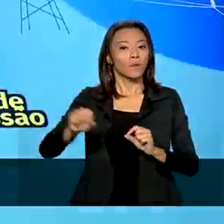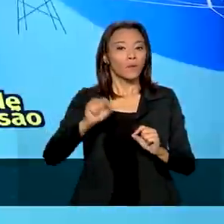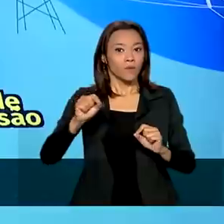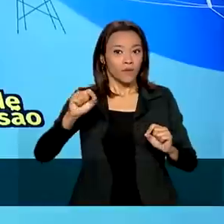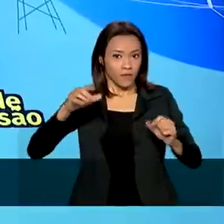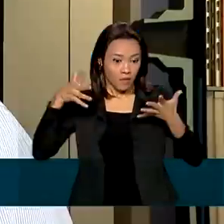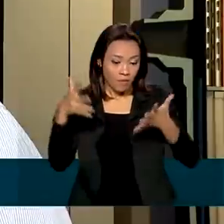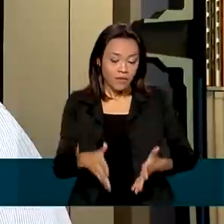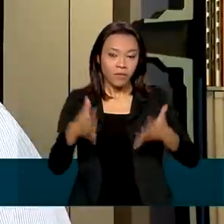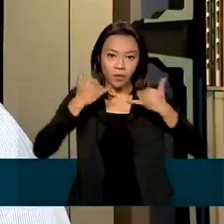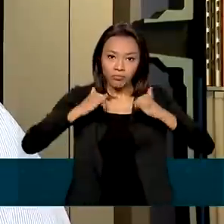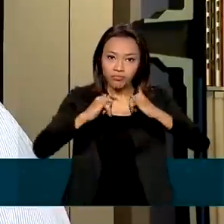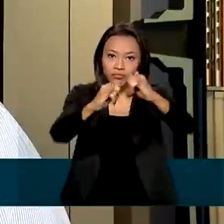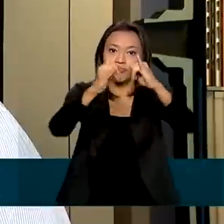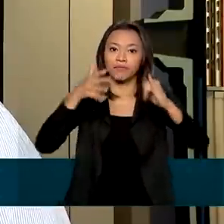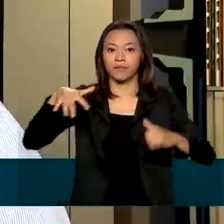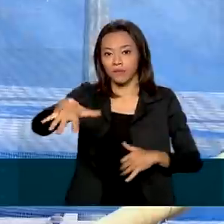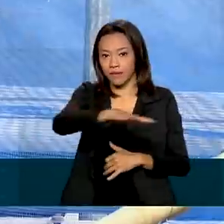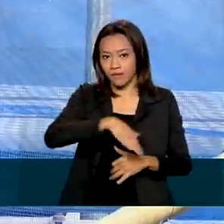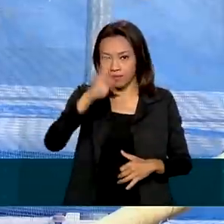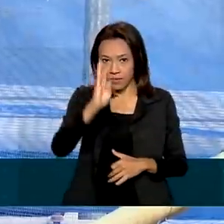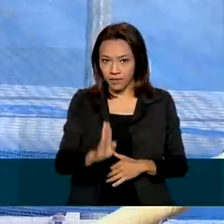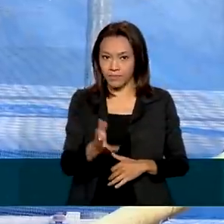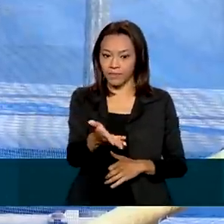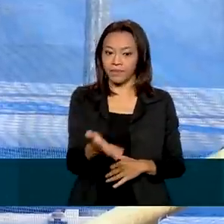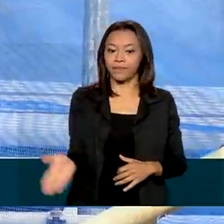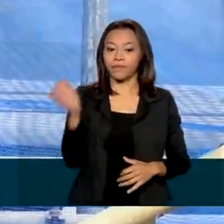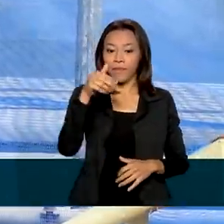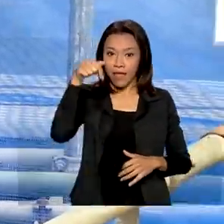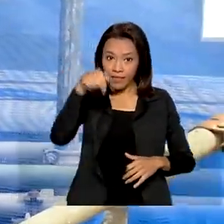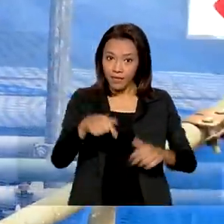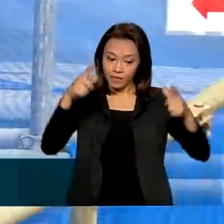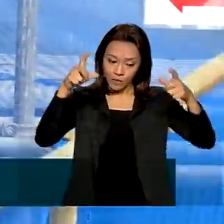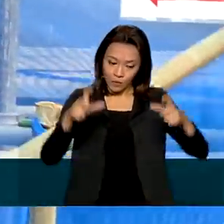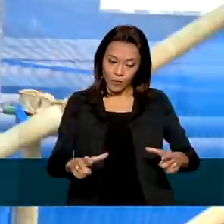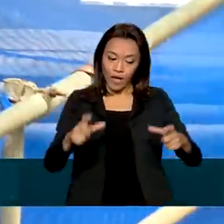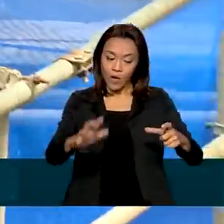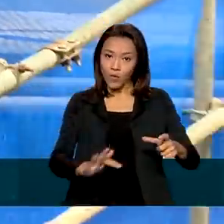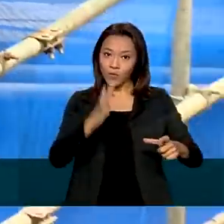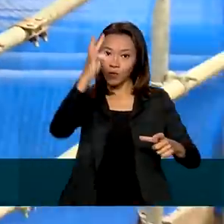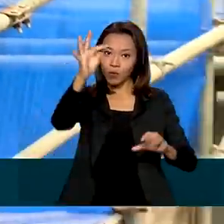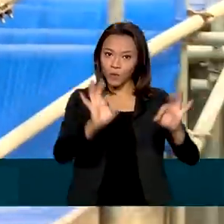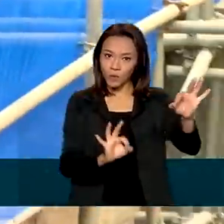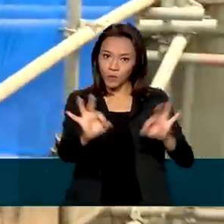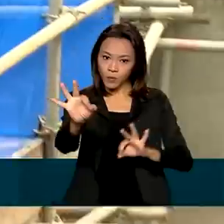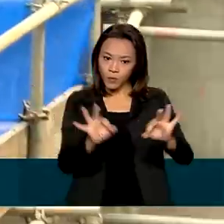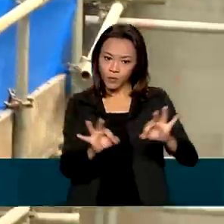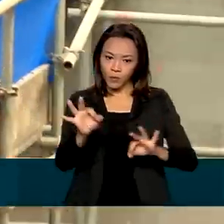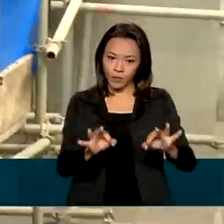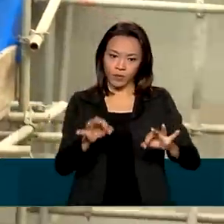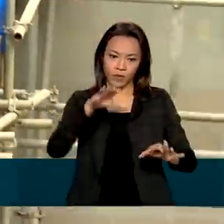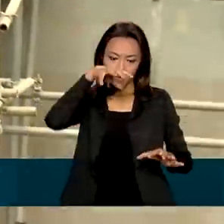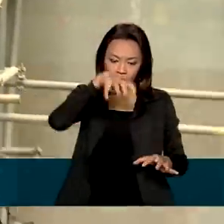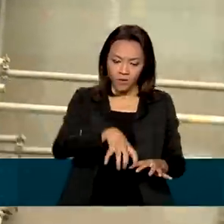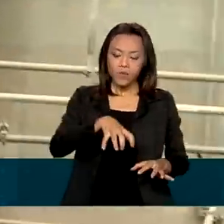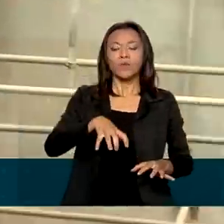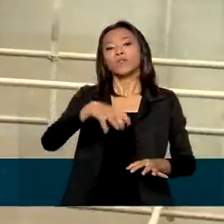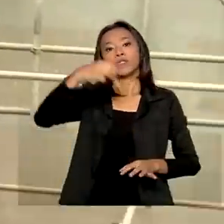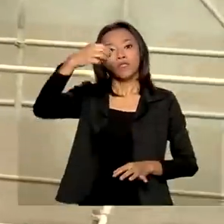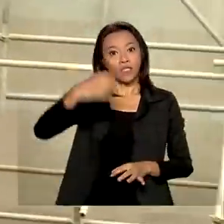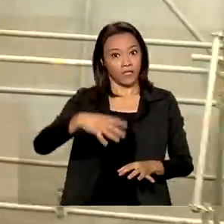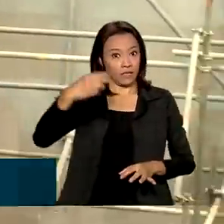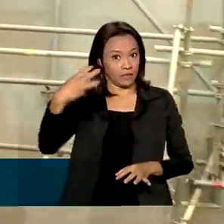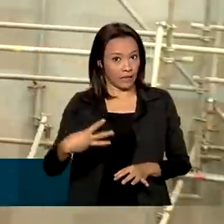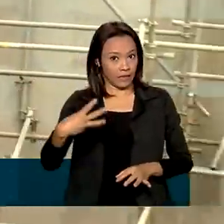da participação da energia nuclear na matriz elétrica. É nesse local que vai ser instalado o futuro reator nuclear da usina de Angra 3, uma área